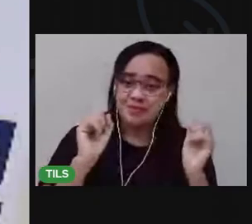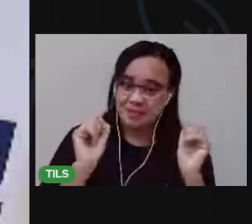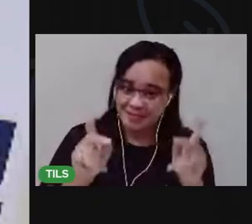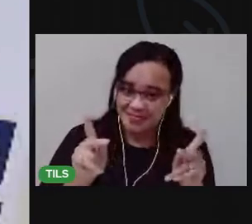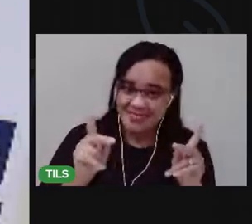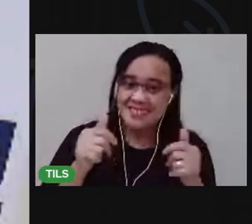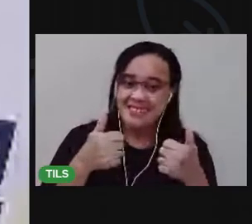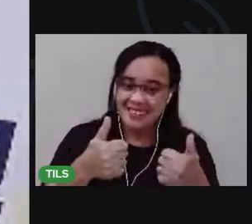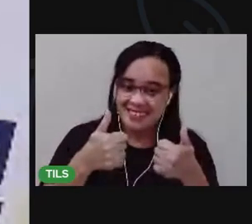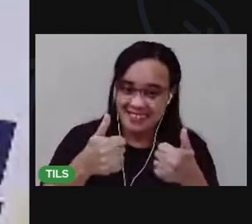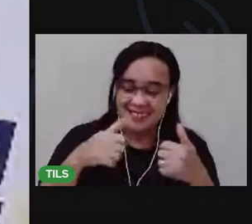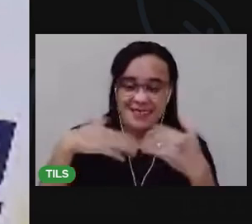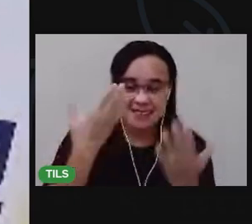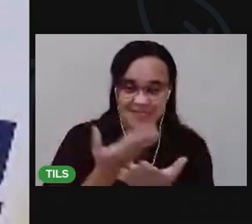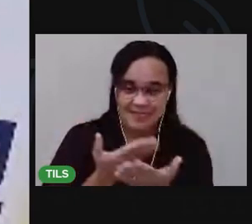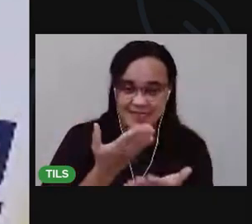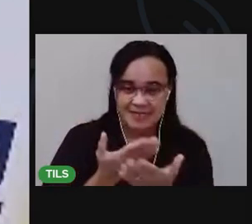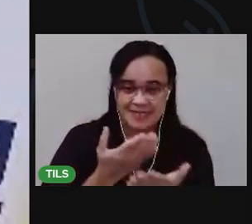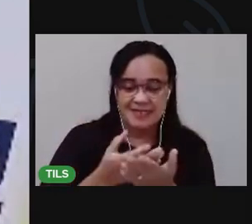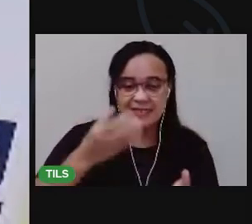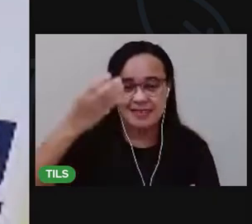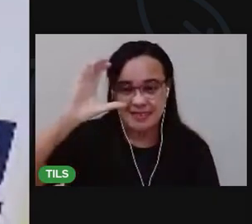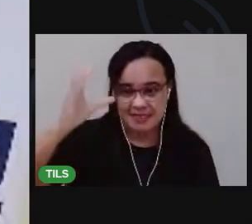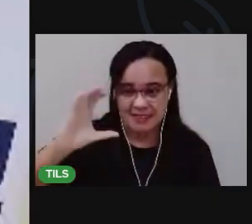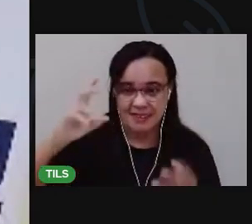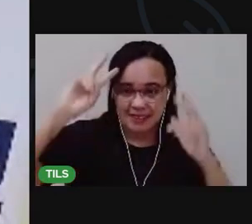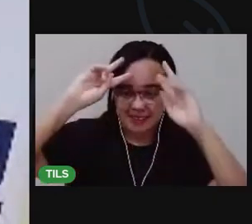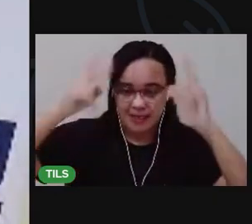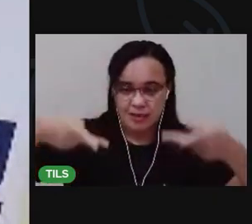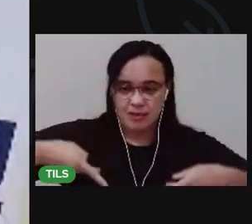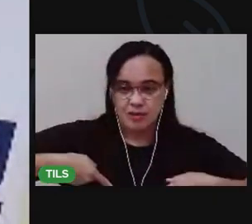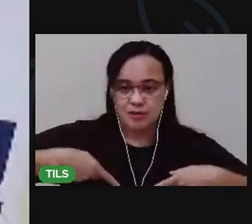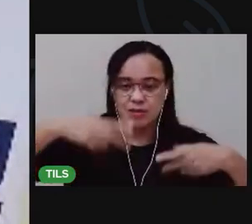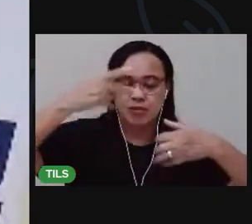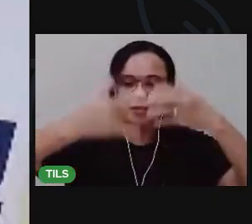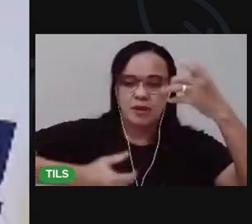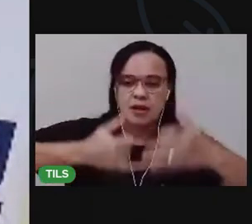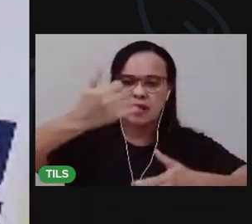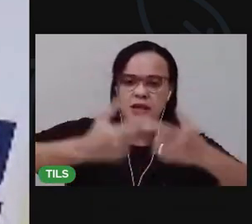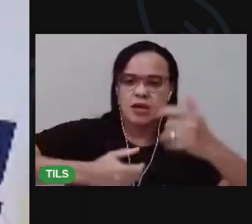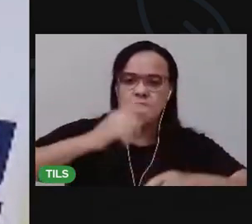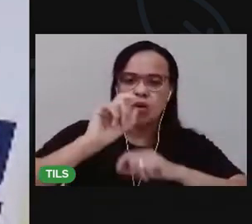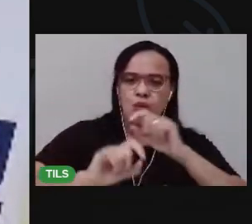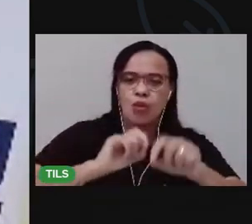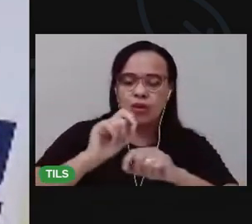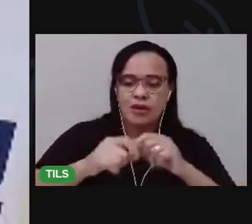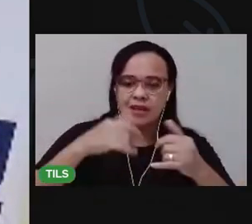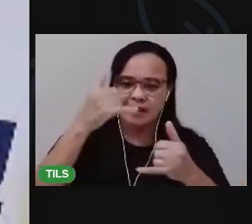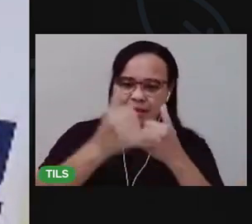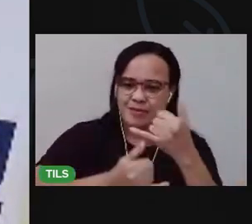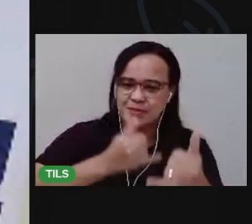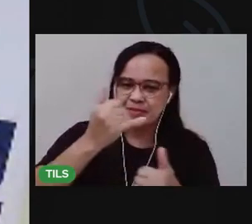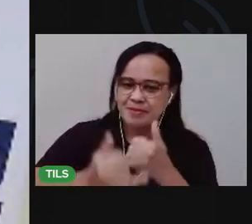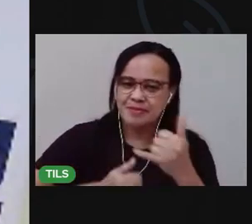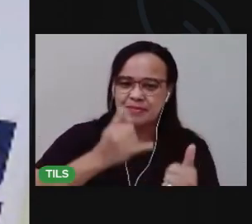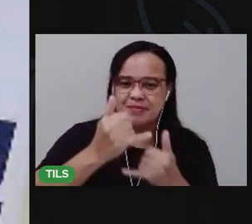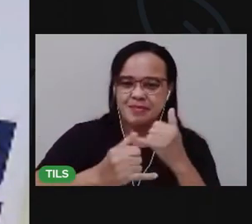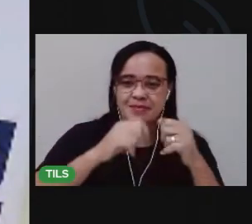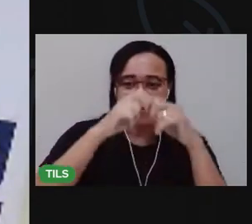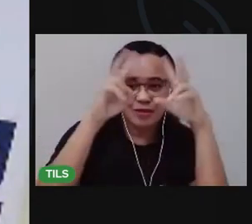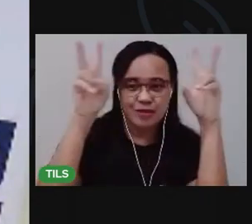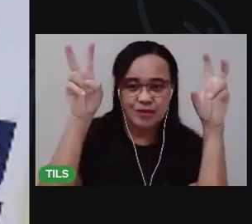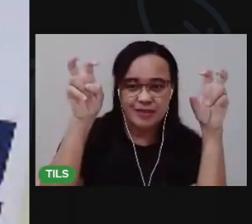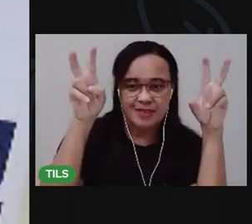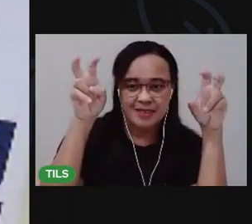Nessa aula de hoje de Ciências Humanas, a gente vai falar sobre brinquedos, tá? O tema vai ser